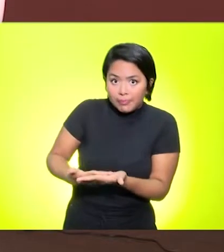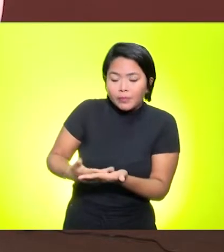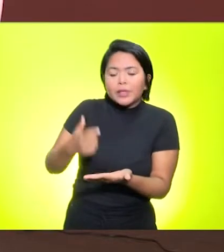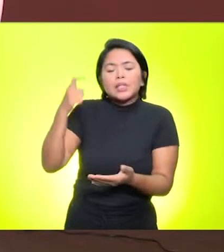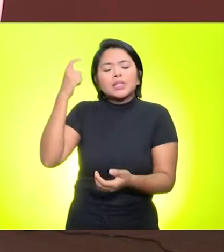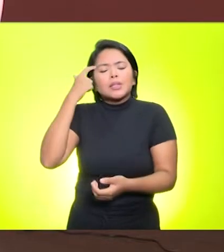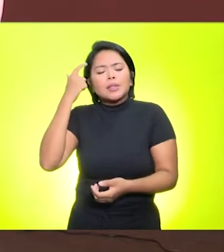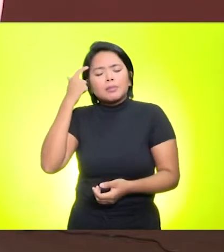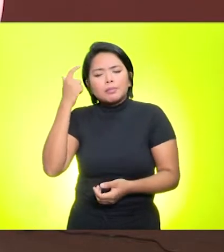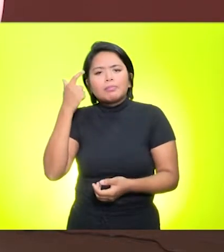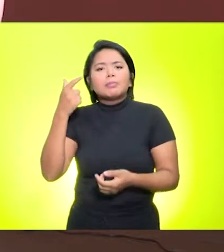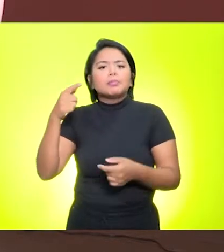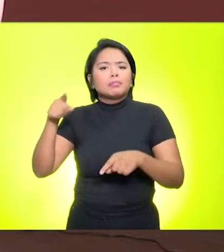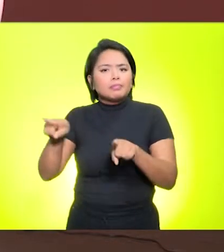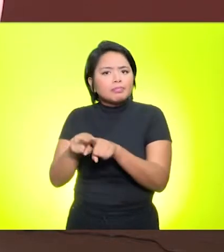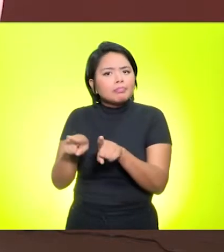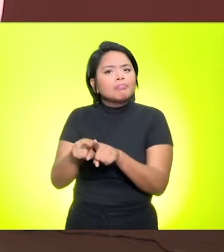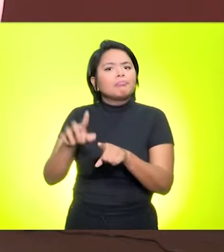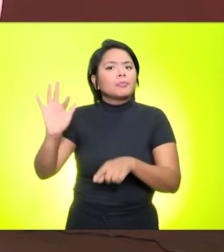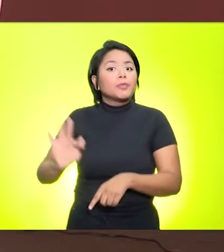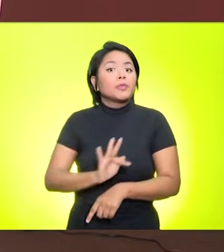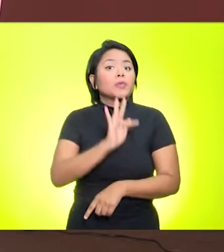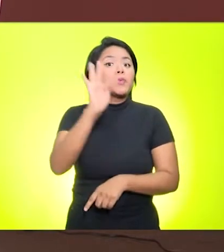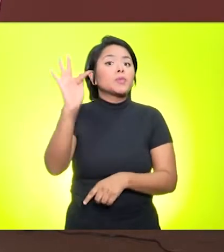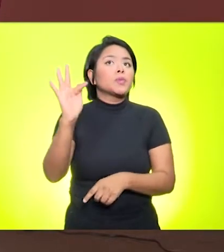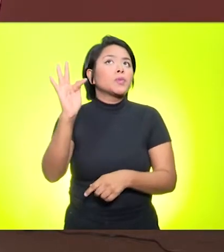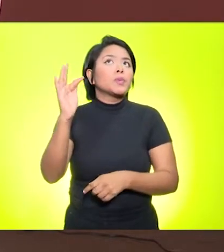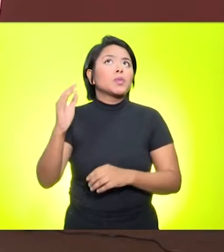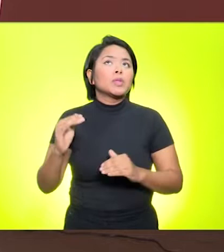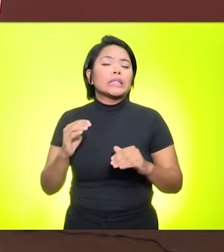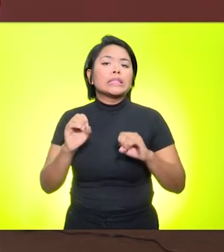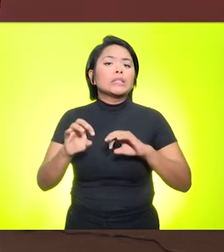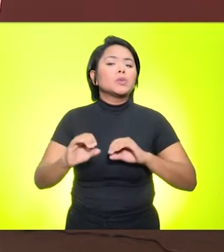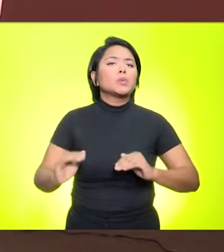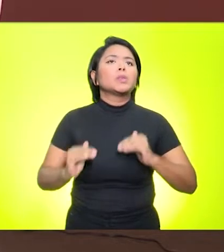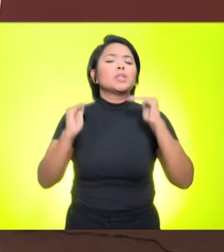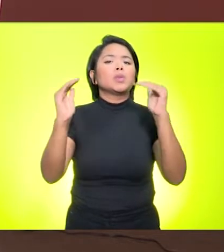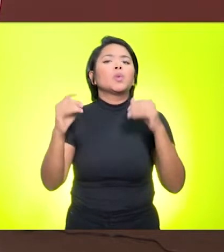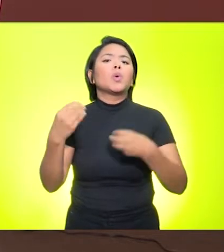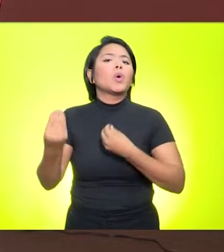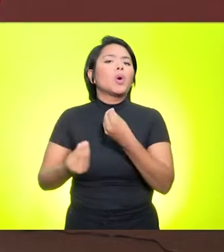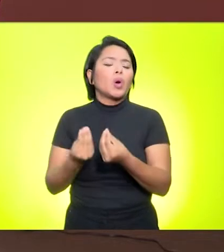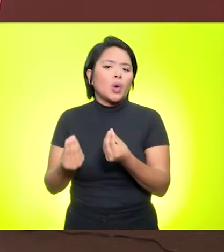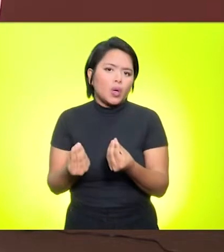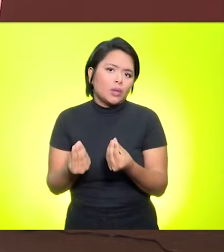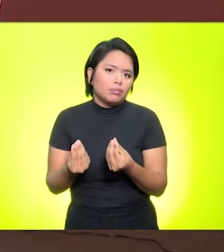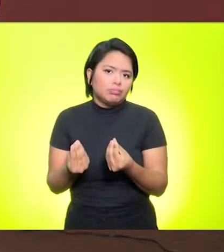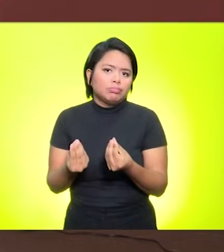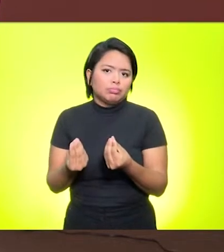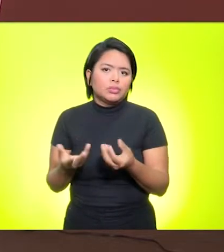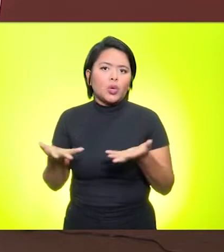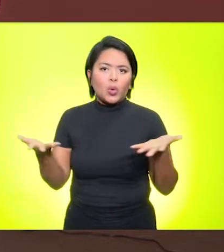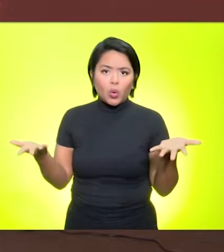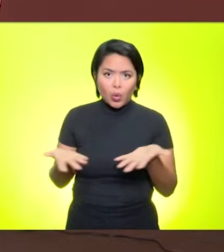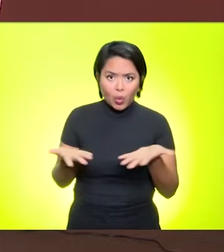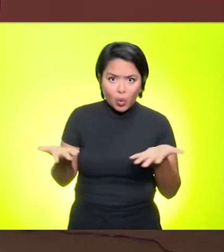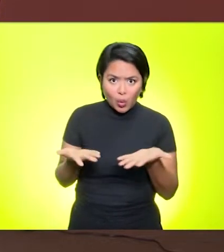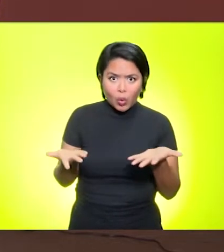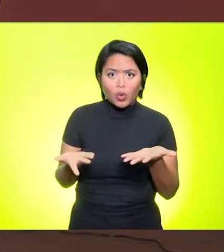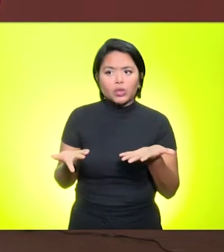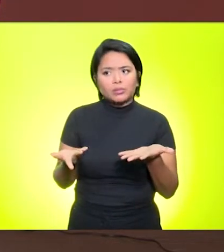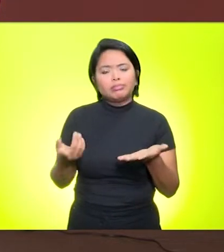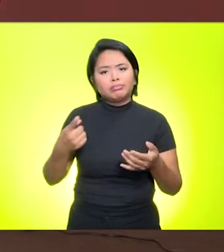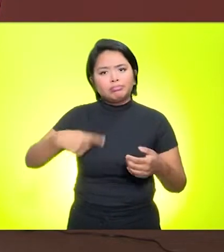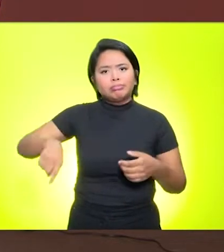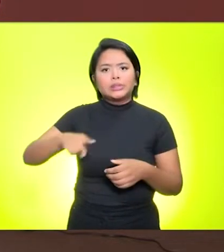perspectivas da educação superior no pós-pandemia. Nós não passamos mais, já estamos em ritmo